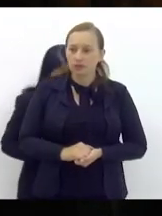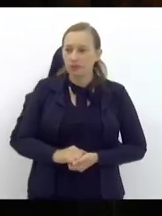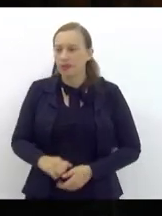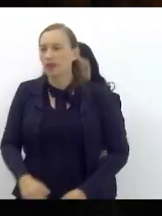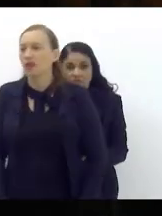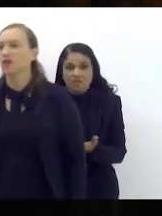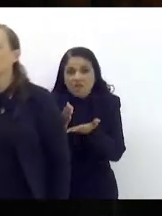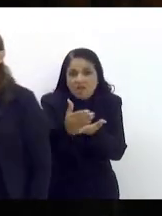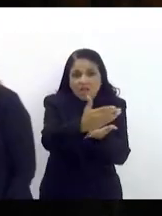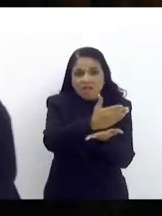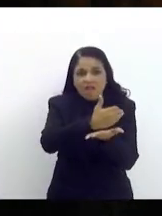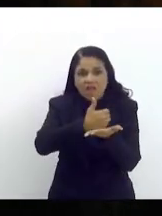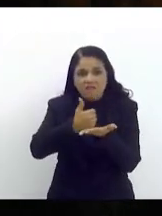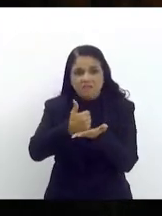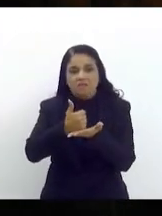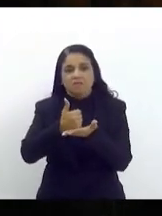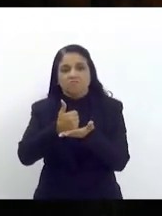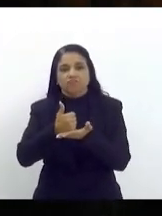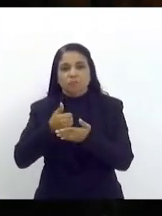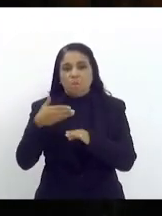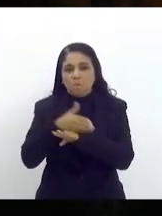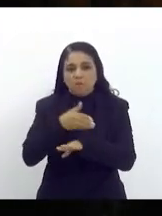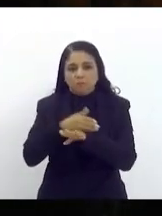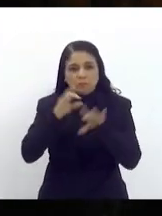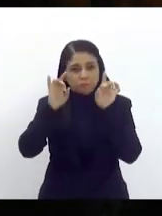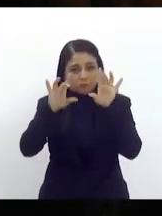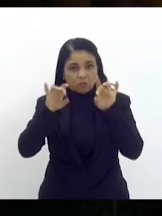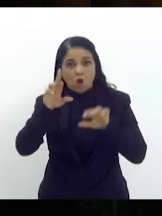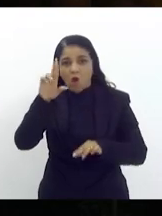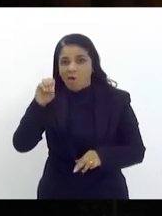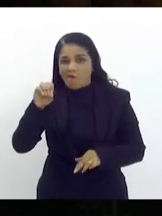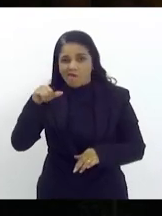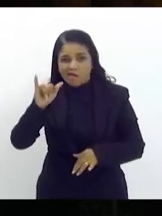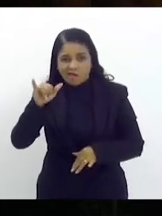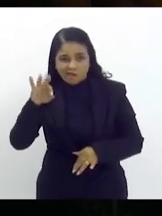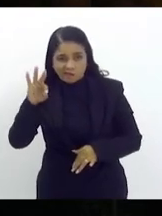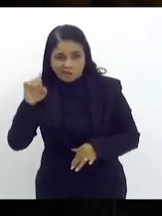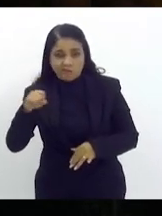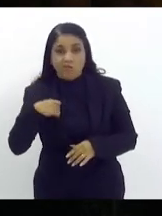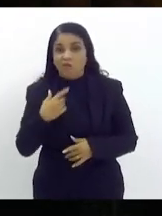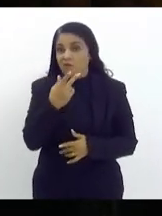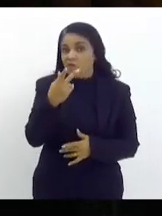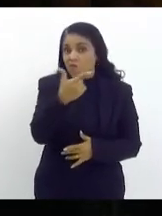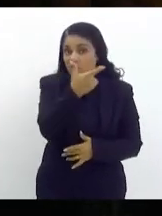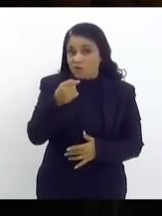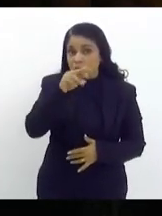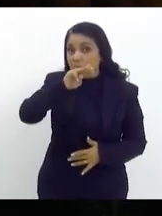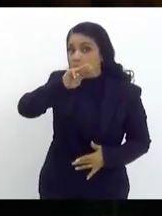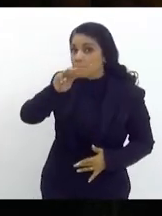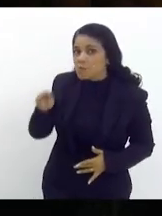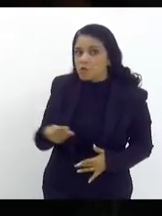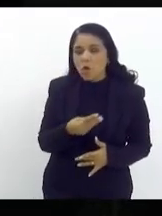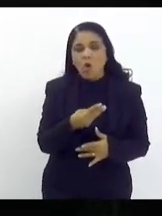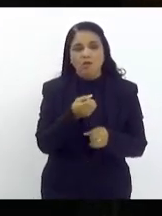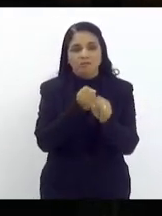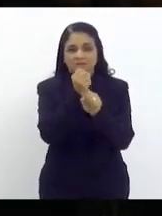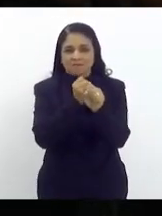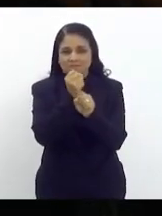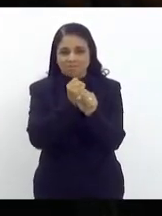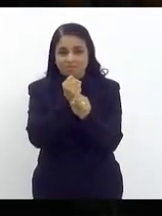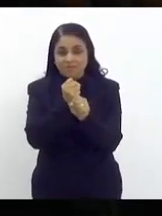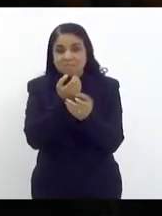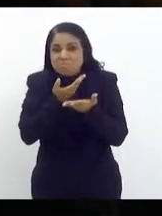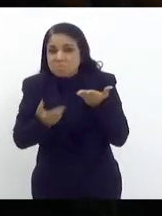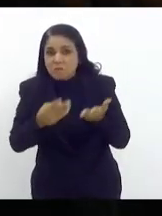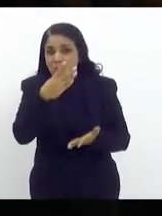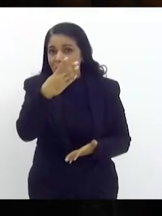rótico participação especial seja 20 bilhões de reais ano se perdermos 40%